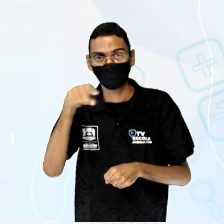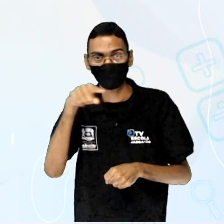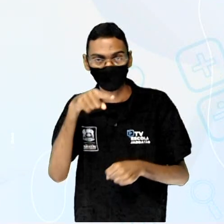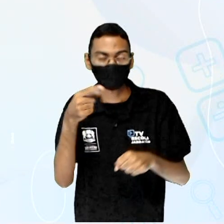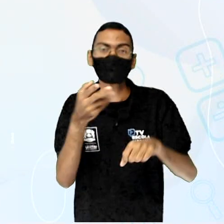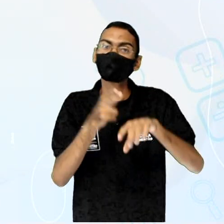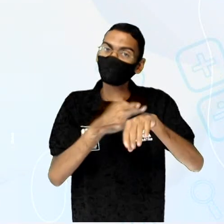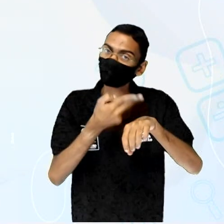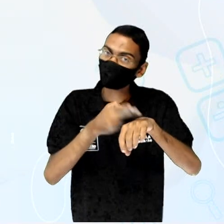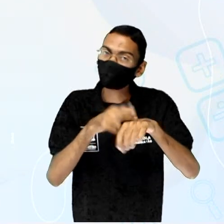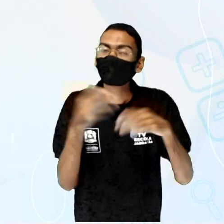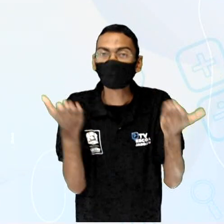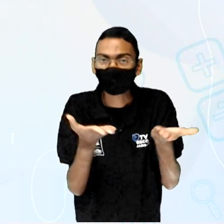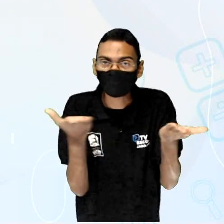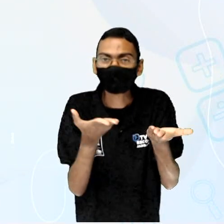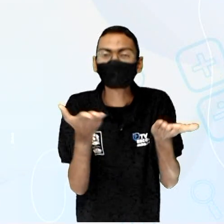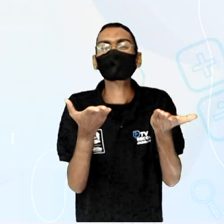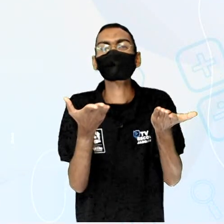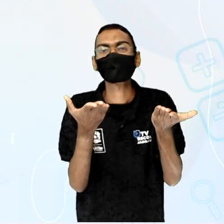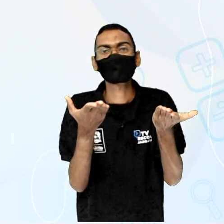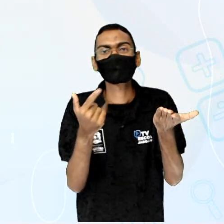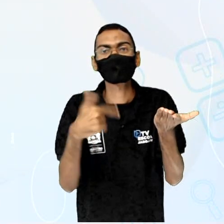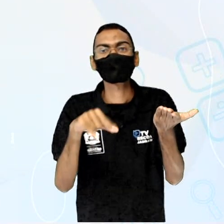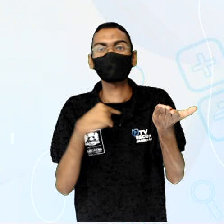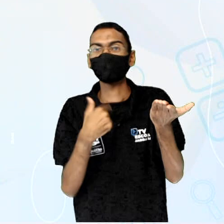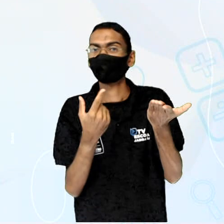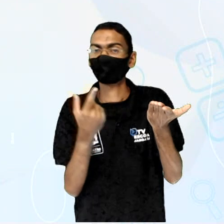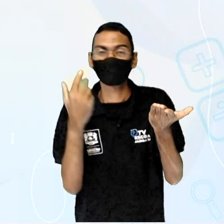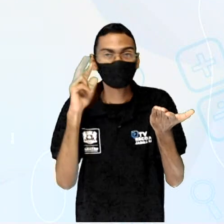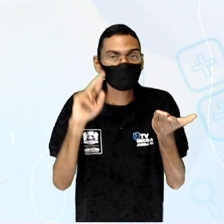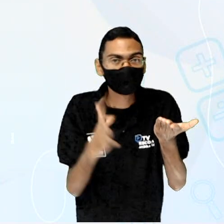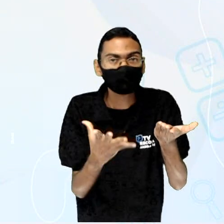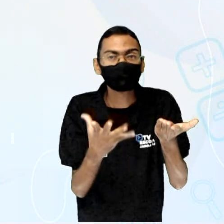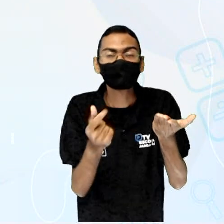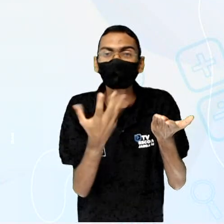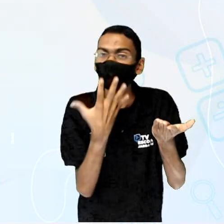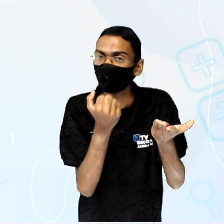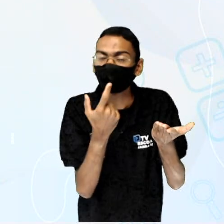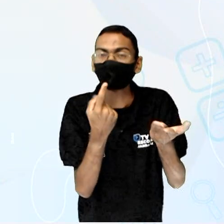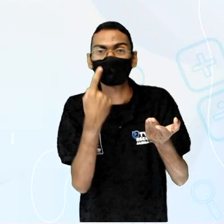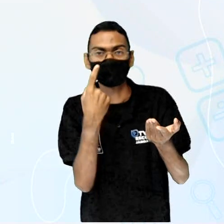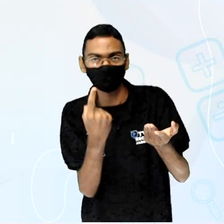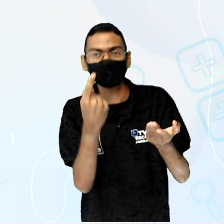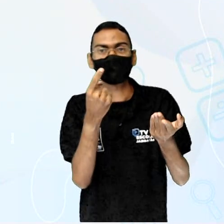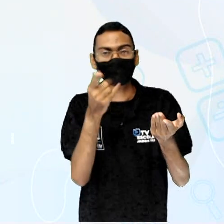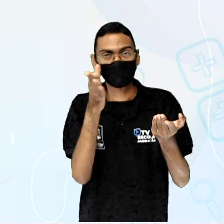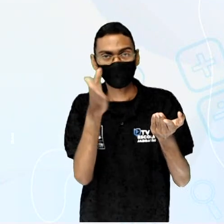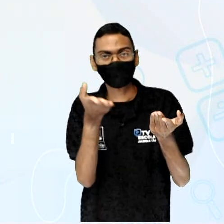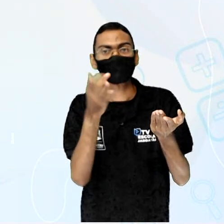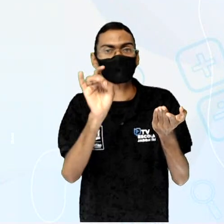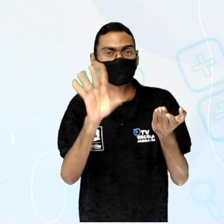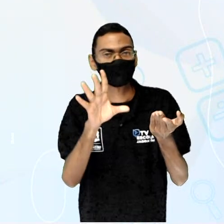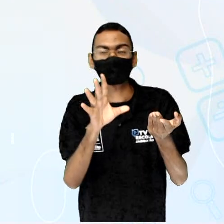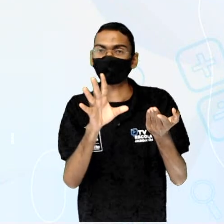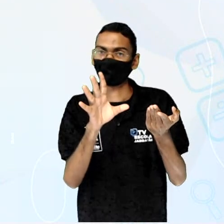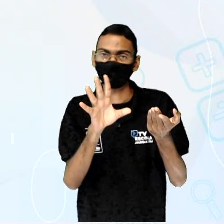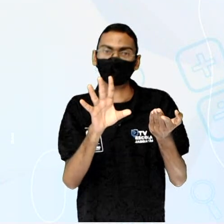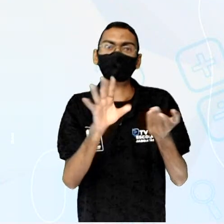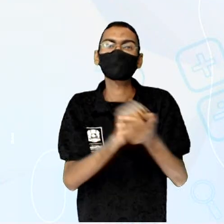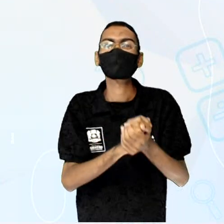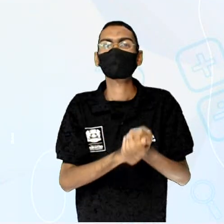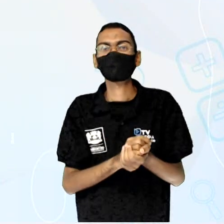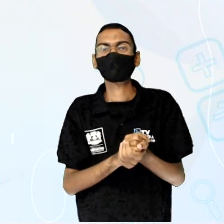duas partes, ou seja, dois quartos. Bom, dois representa a parte comida por Mônica.